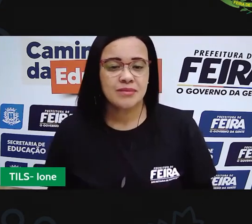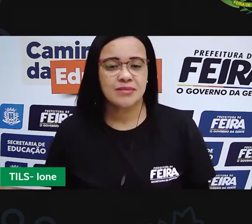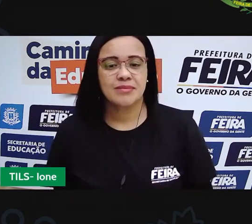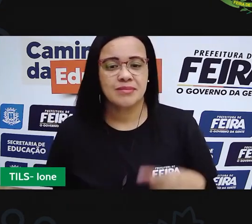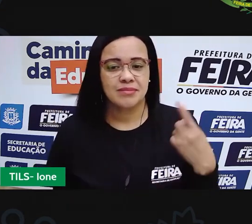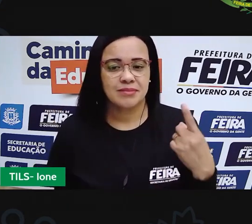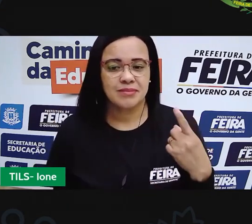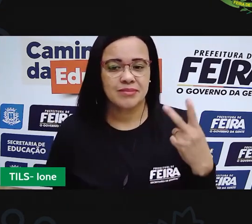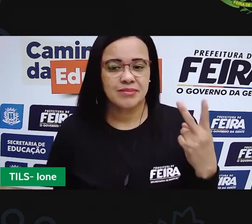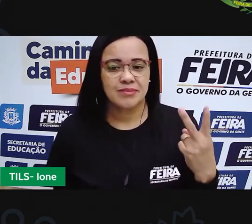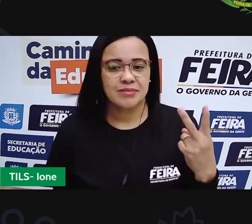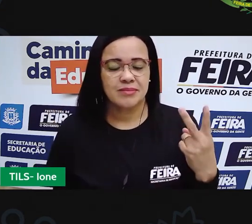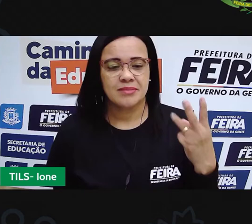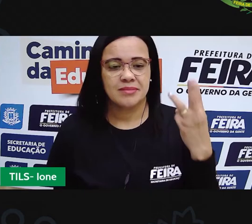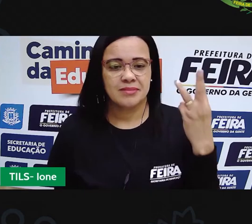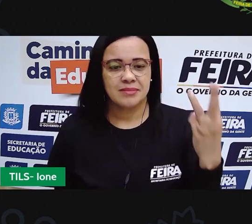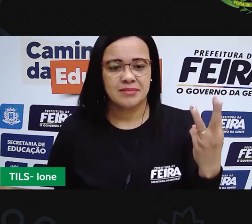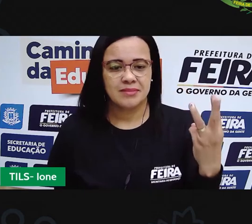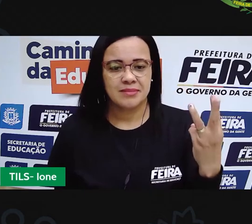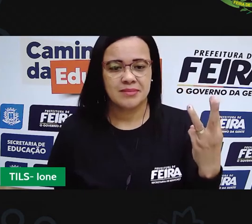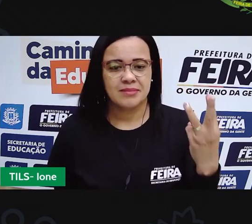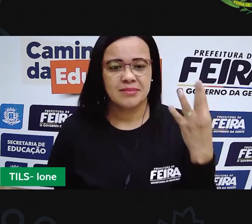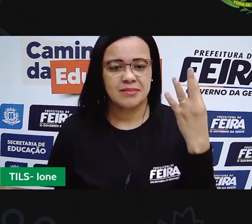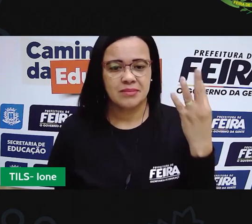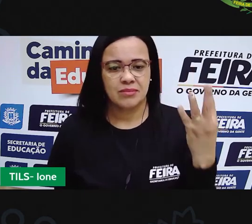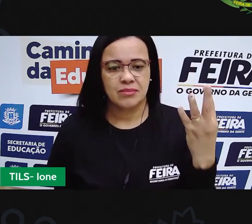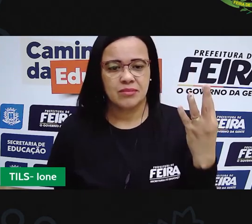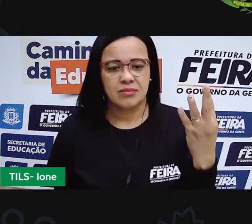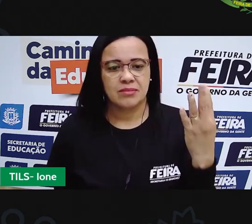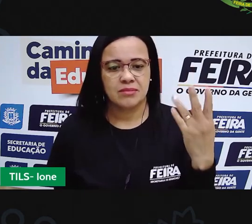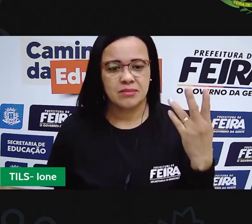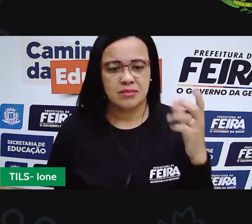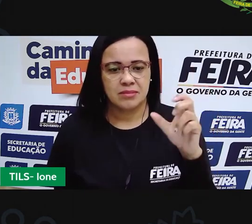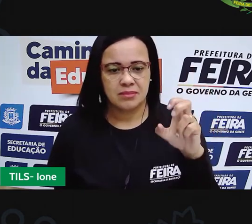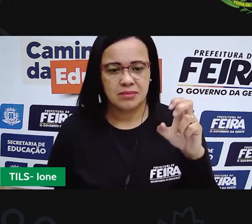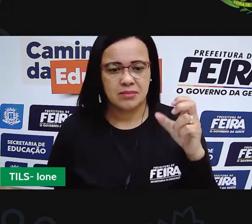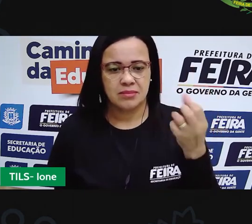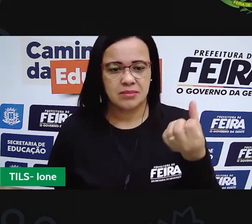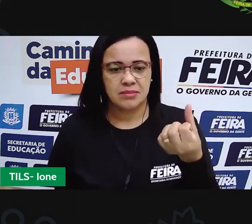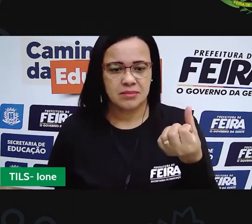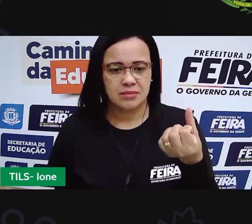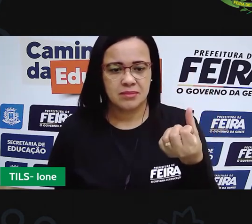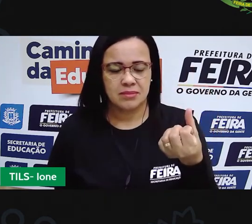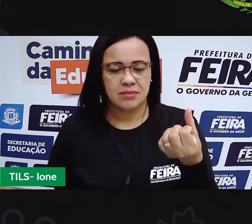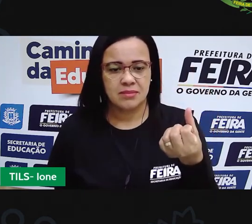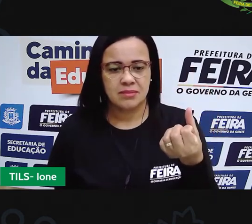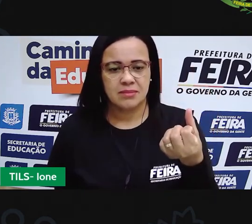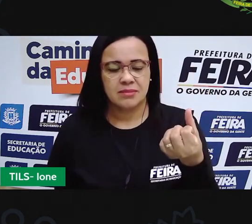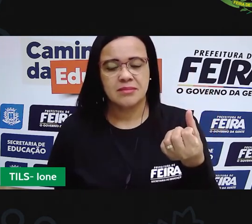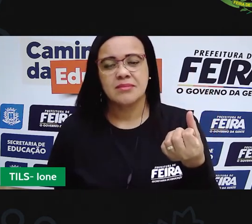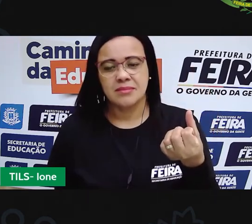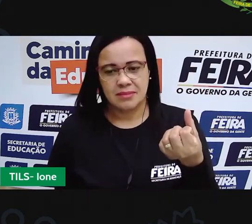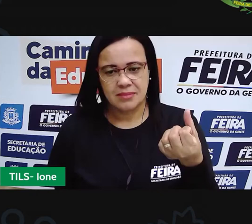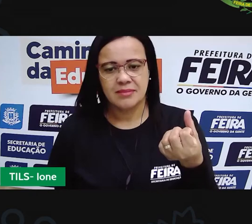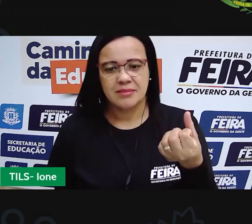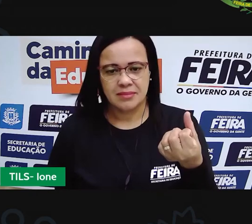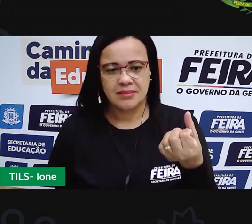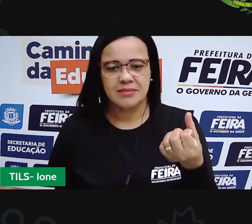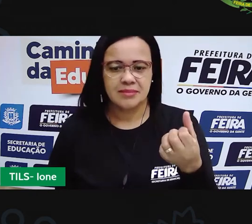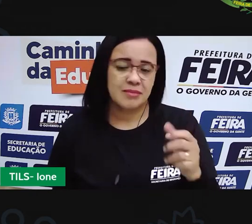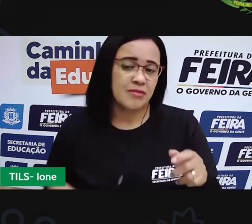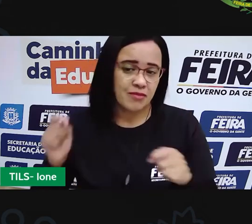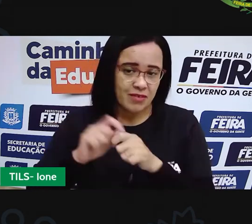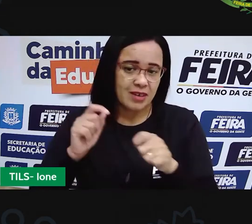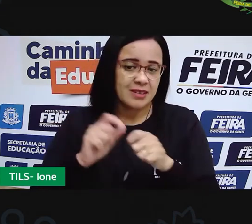dois três quatro cinco seis pra fazer esse